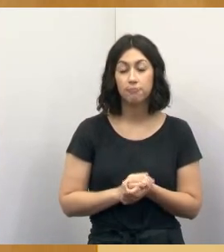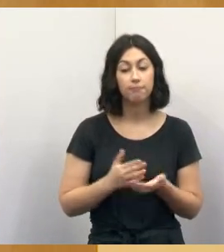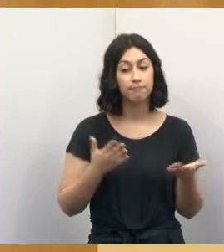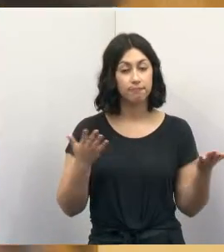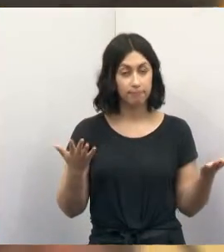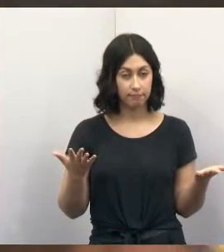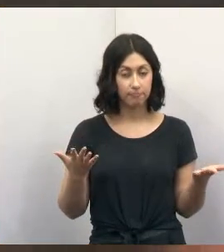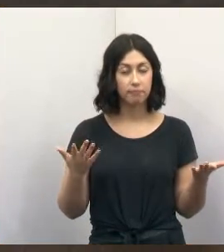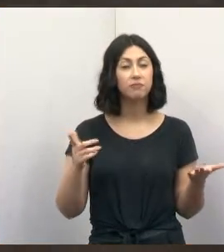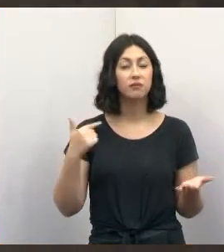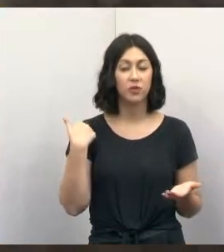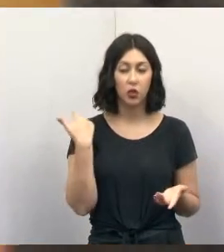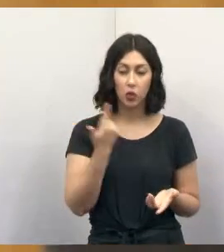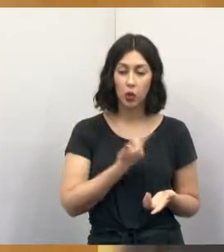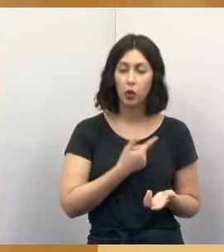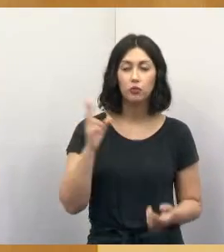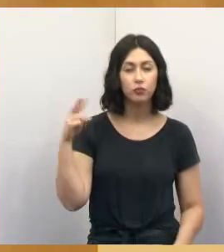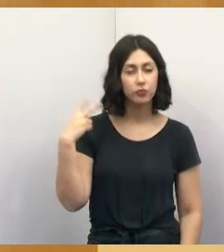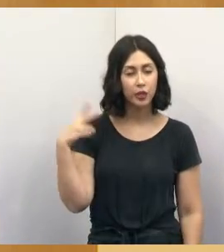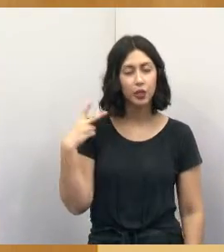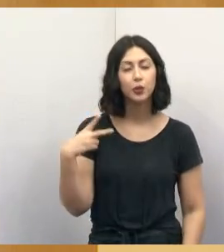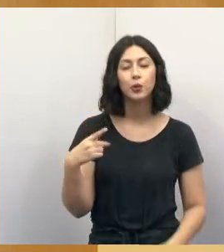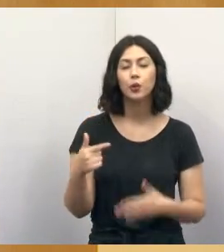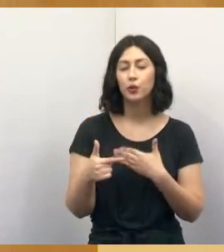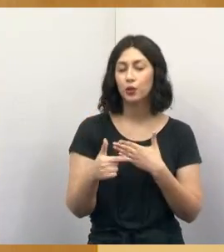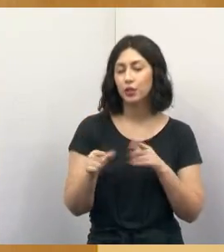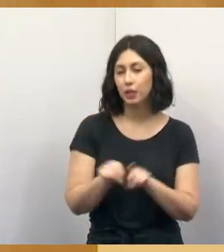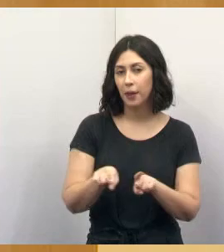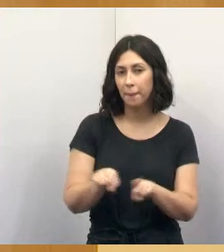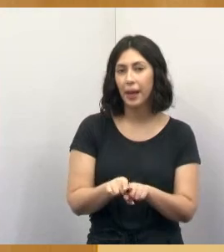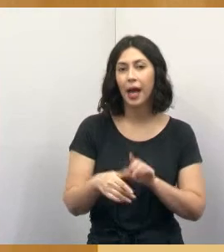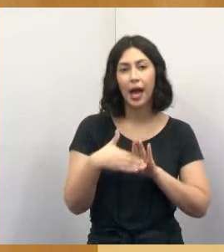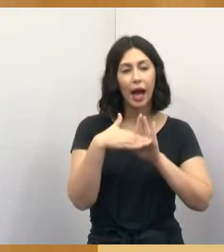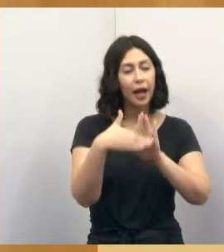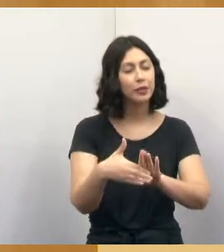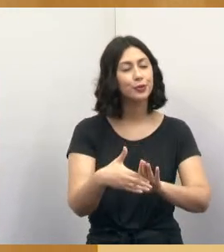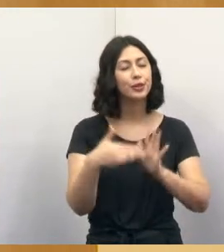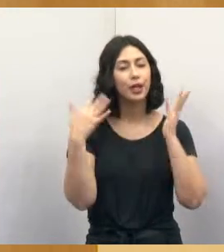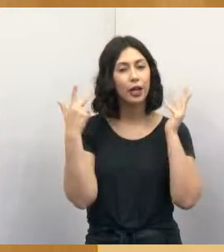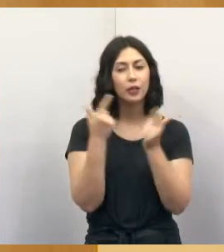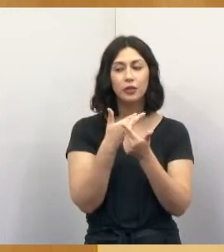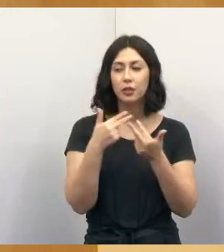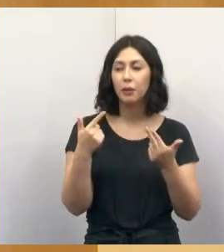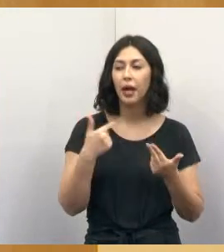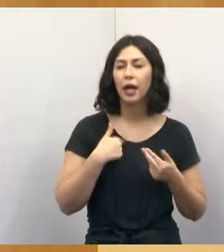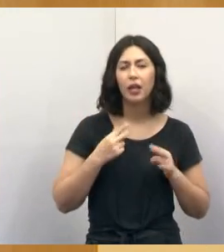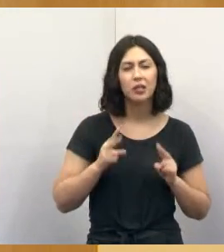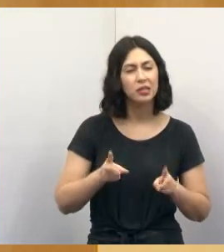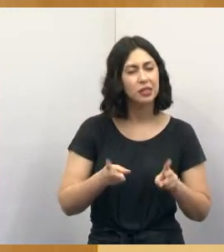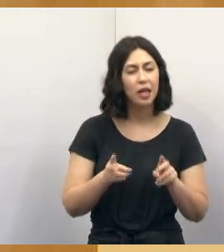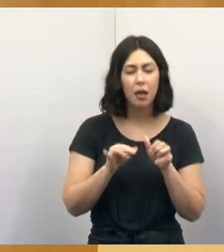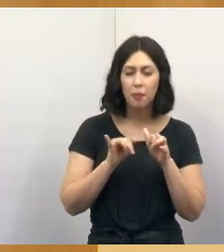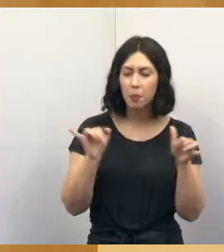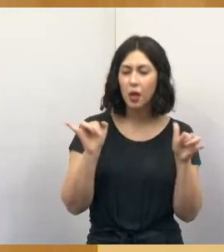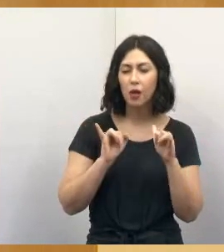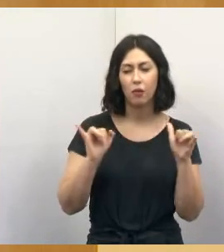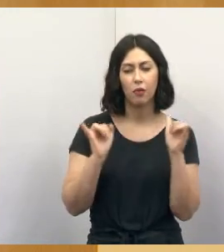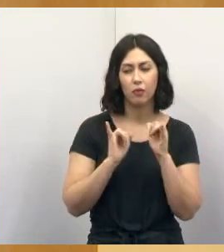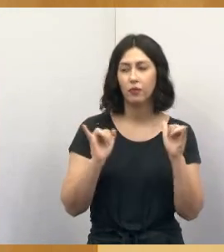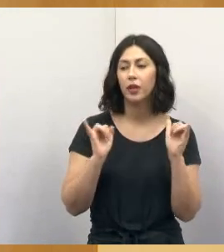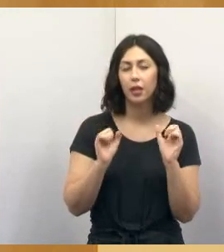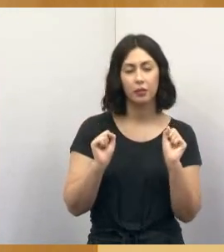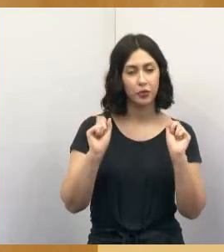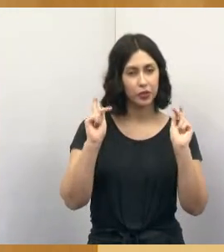é isso aí que o vereador da Causa Animal faz. Políticas públicas para os animais. Eu vou estar falando todo dia isso aqui.